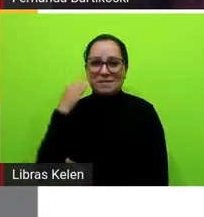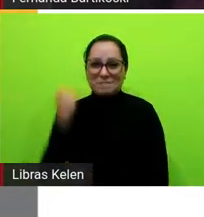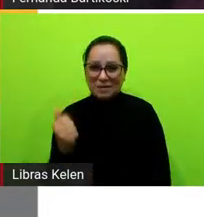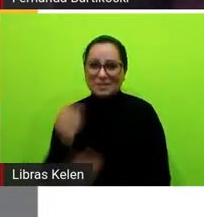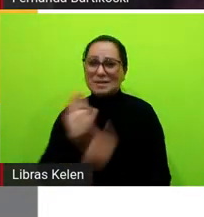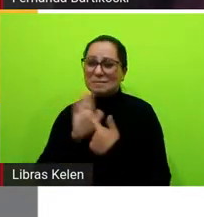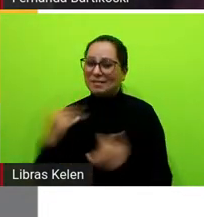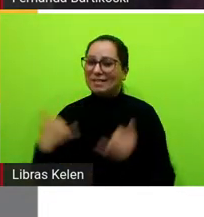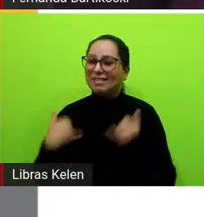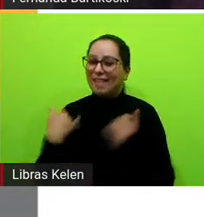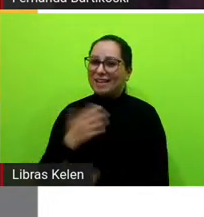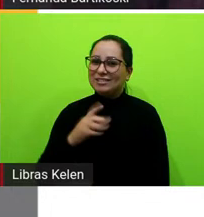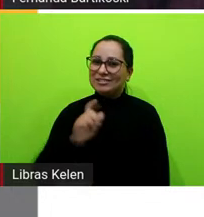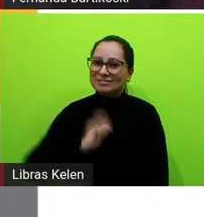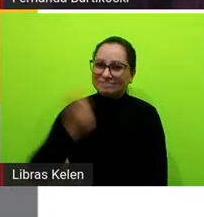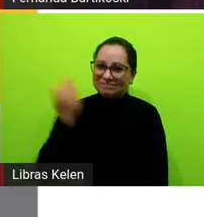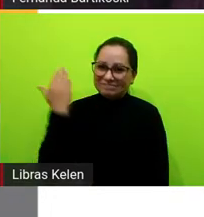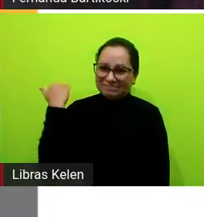Sim.